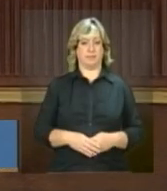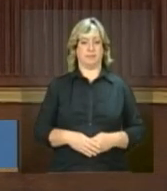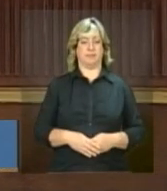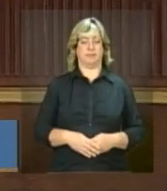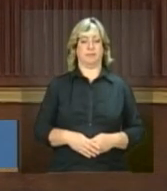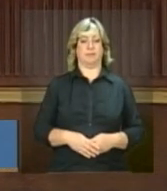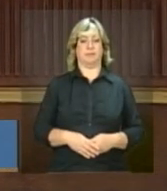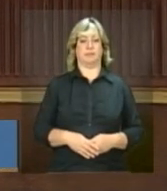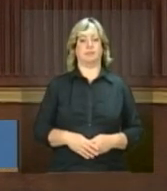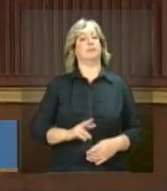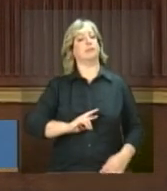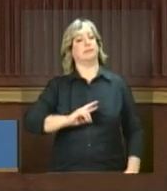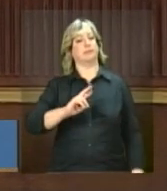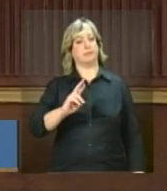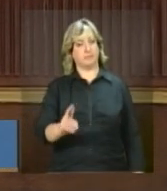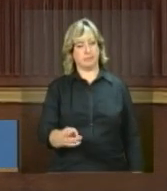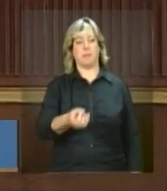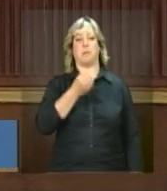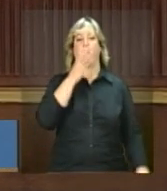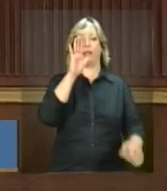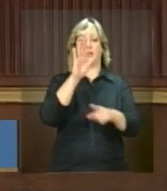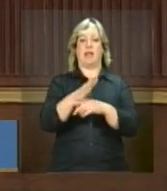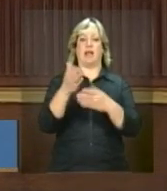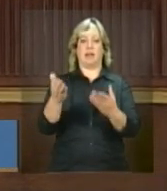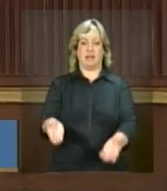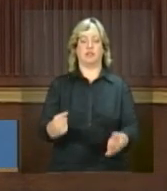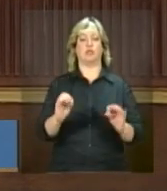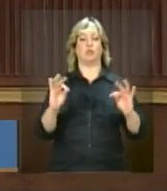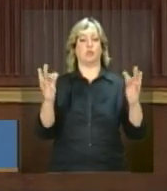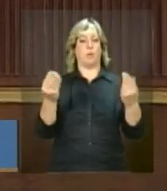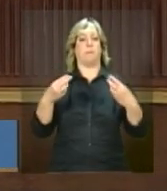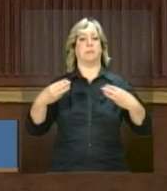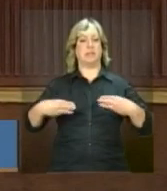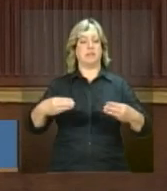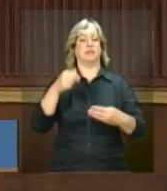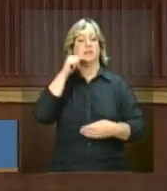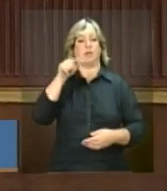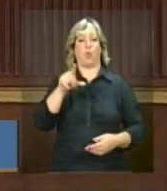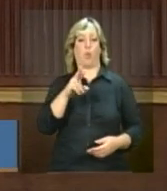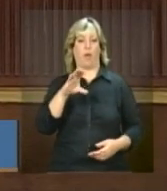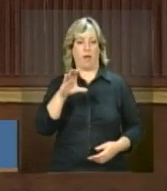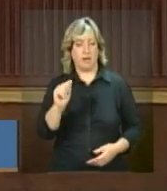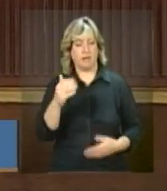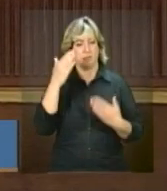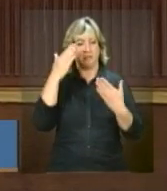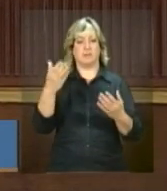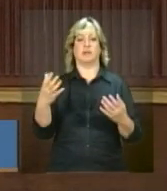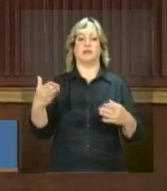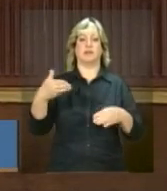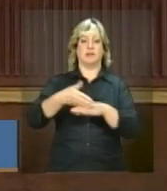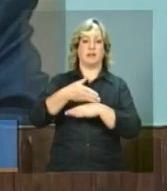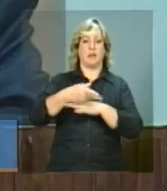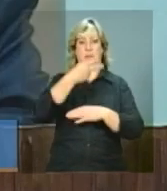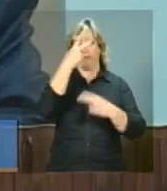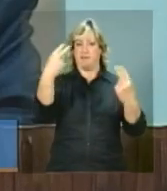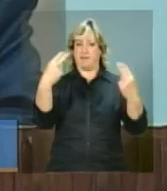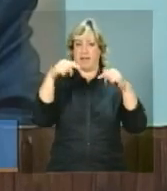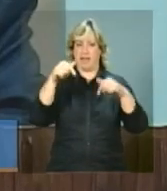Boa tarde, Lúcia, boa tarde, ministra, boa tarde a todos que participam conosco dessa teleconferência.